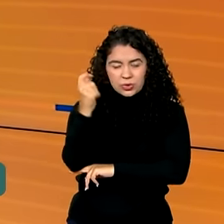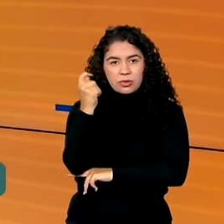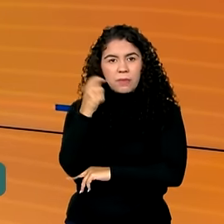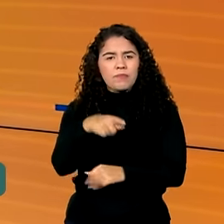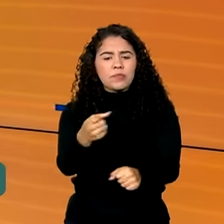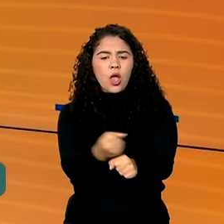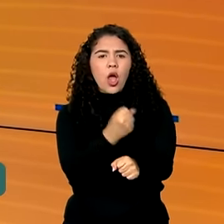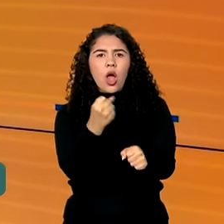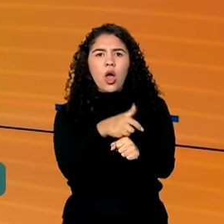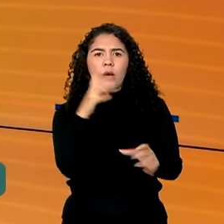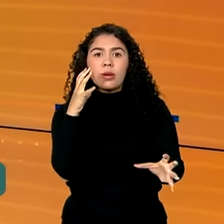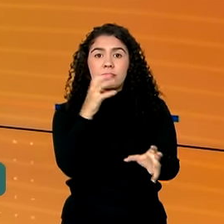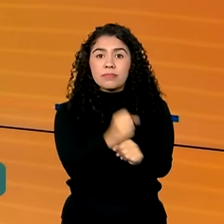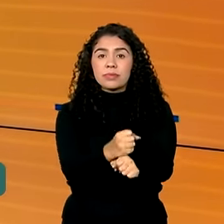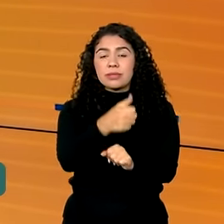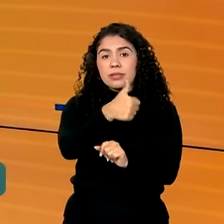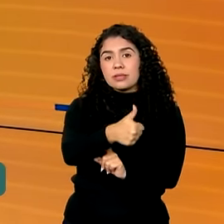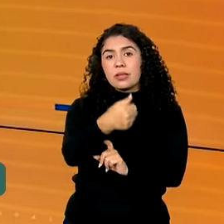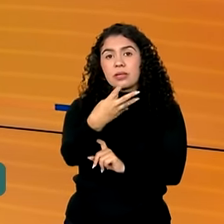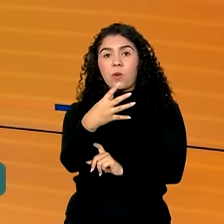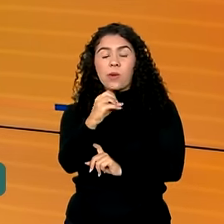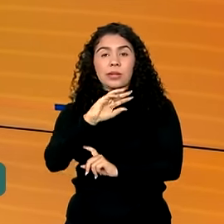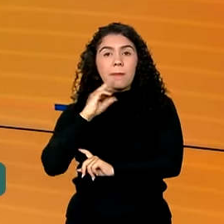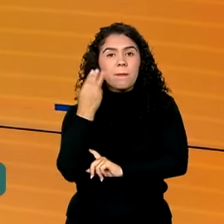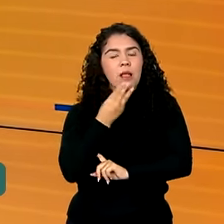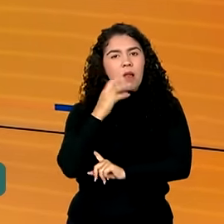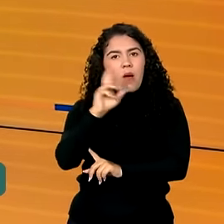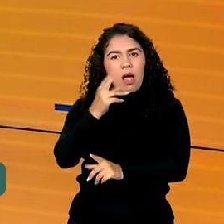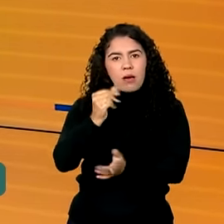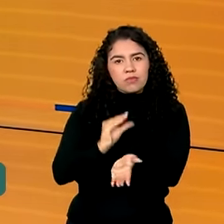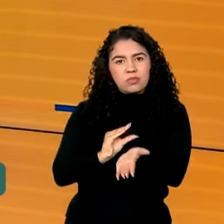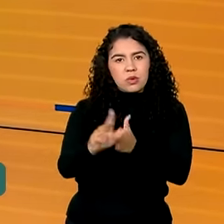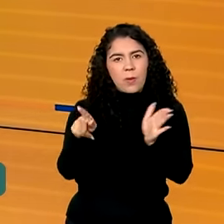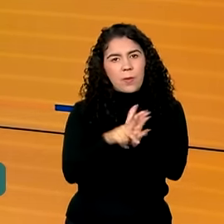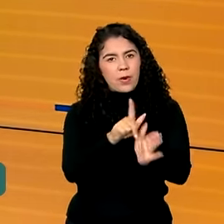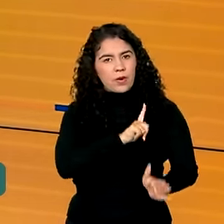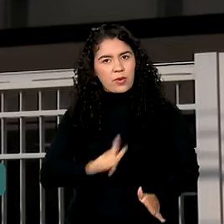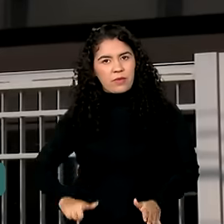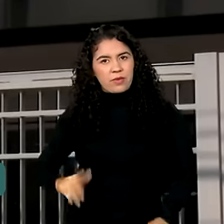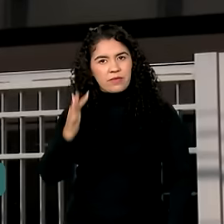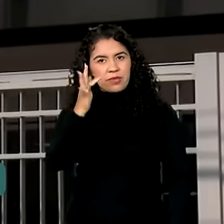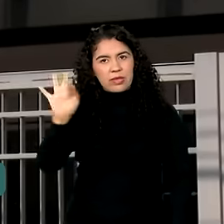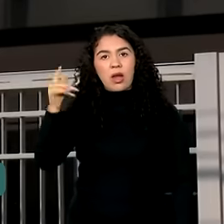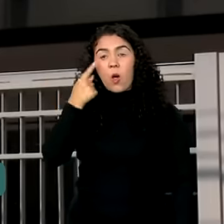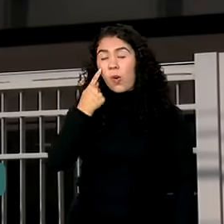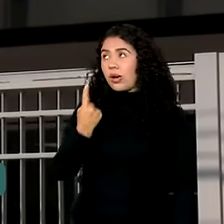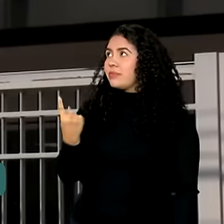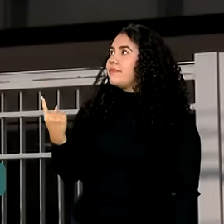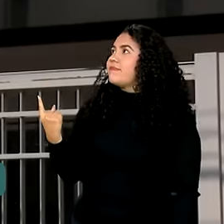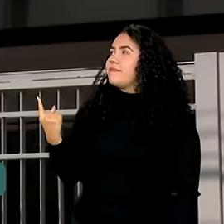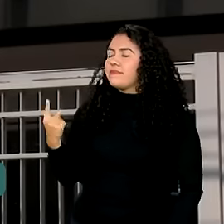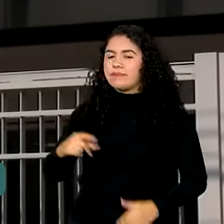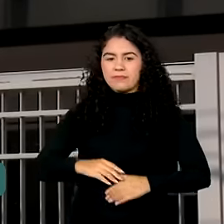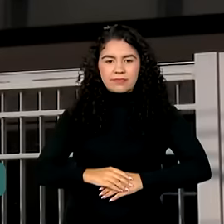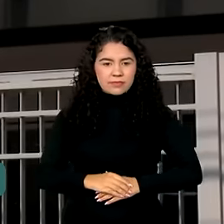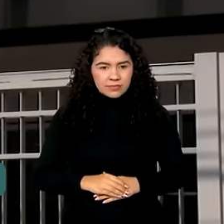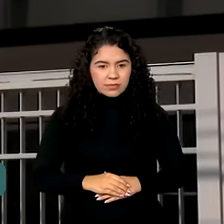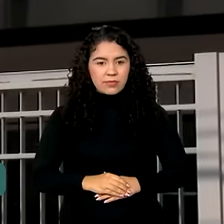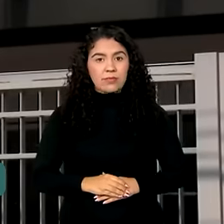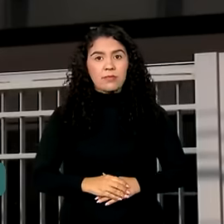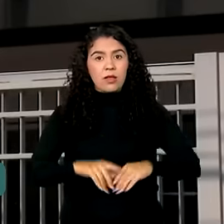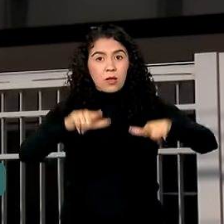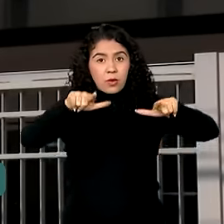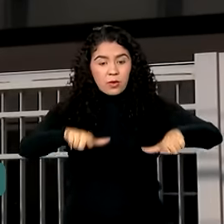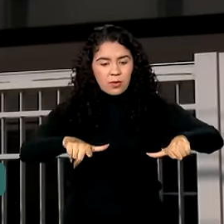contou com investimentos de mais de 140 milhões de reais do governo federal. A abertura do Centro de